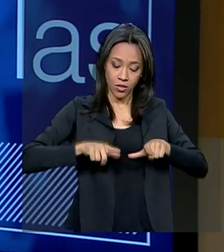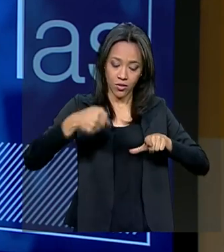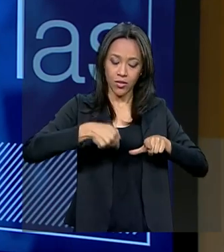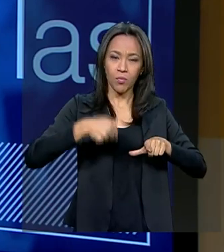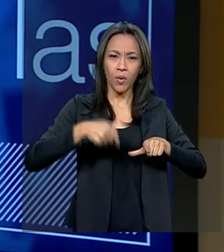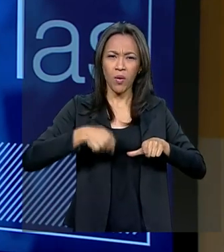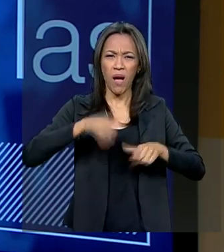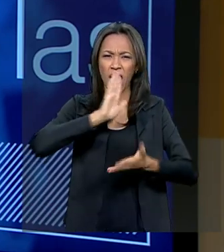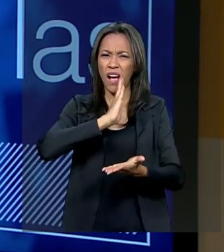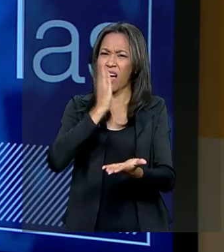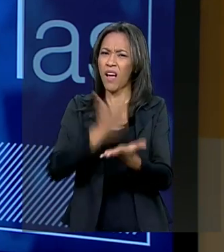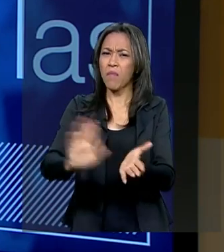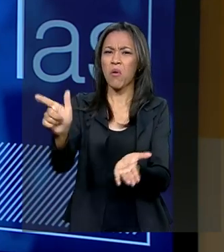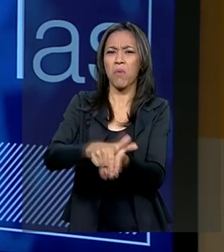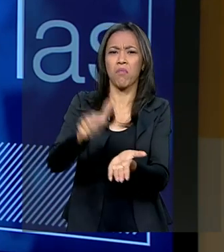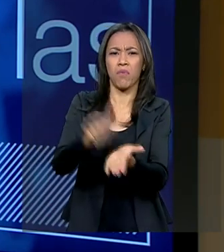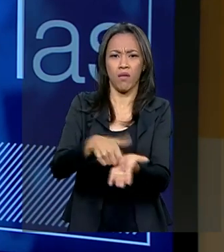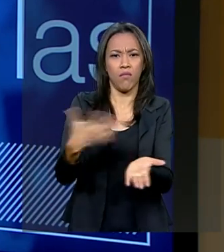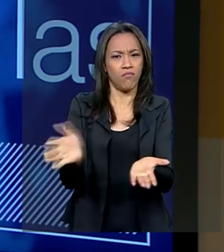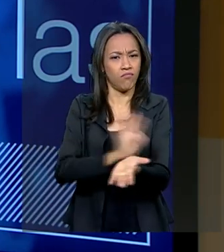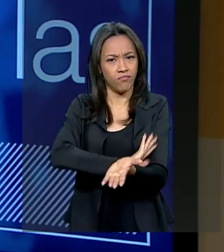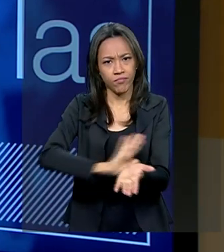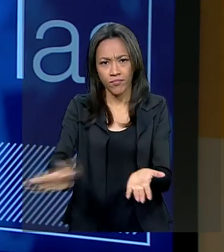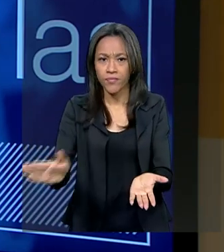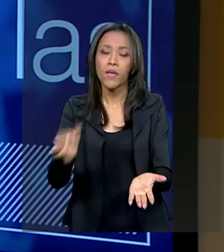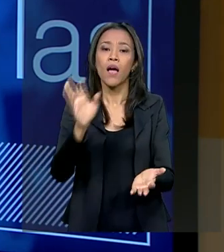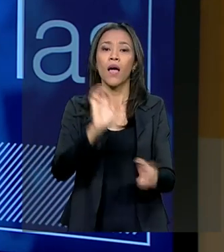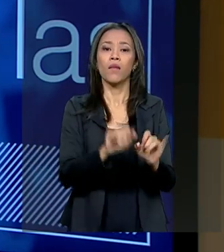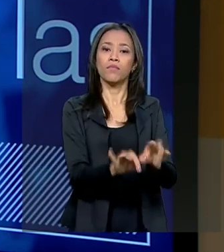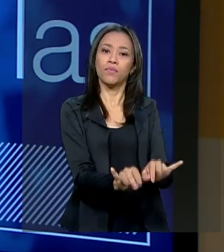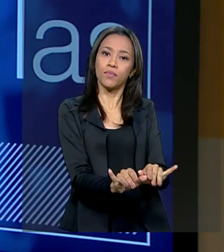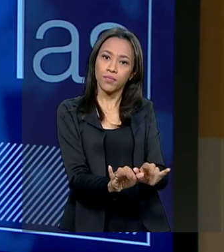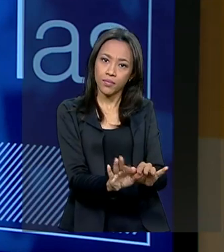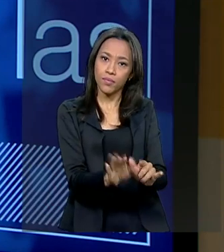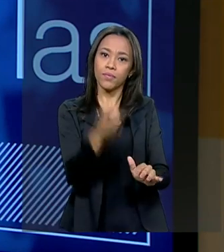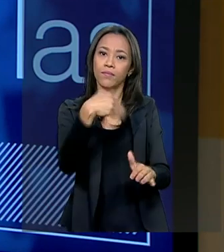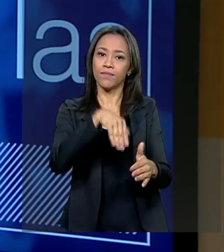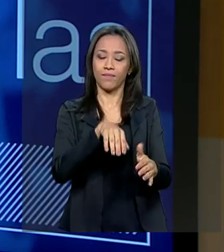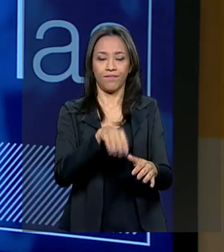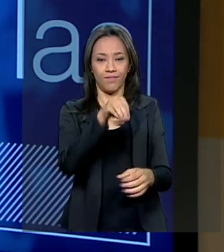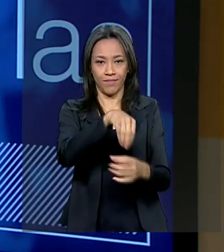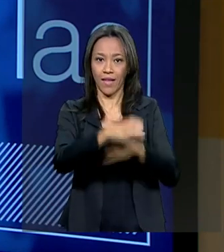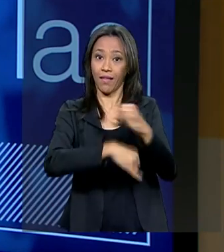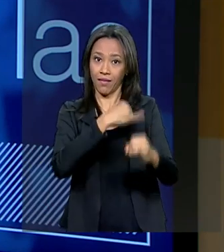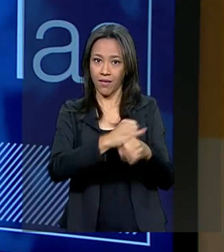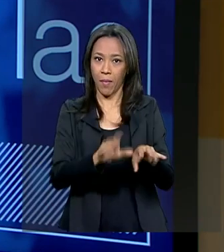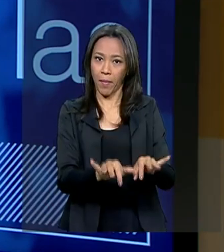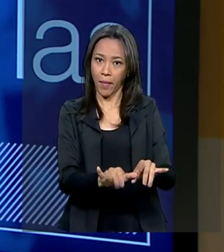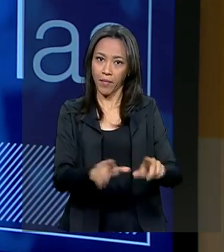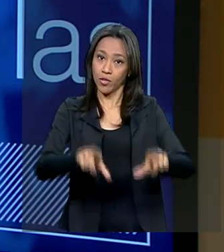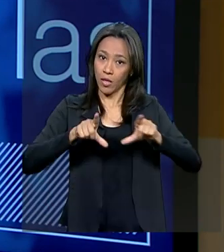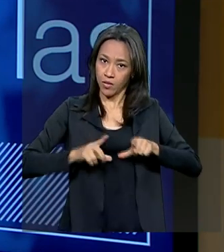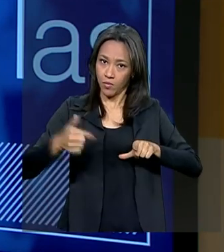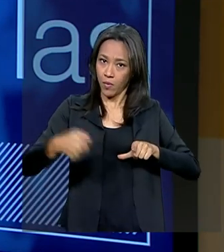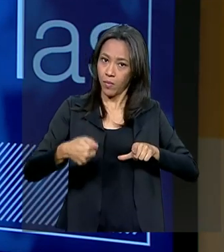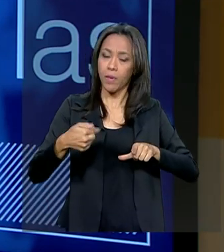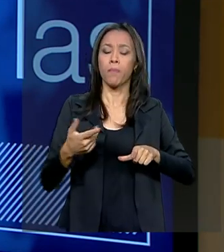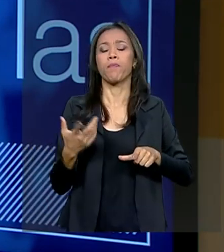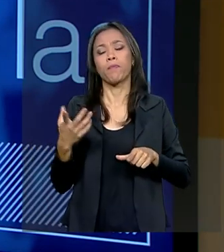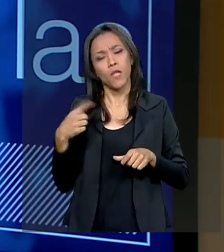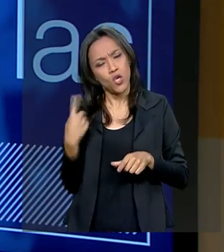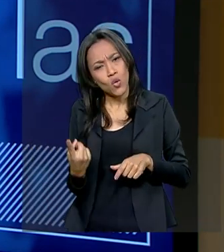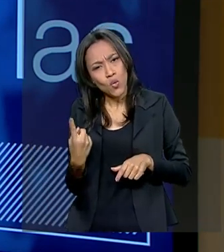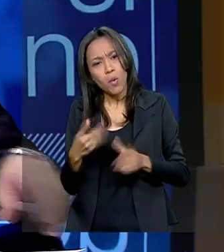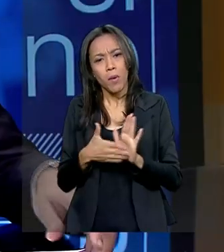diploma impresso no papel. É um estorvo isso. Então, tem várias propostas em andamento, uma delas é essa da carteirinha digital.